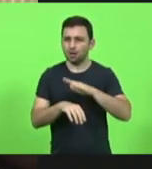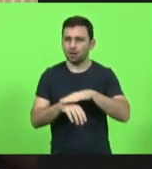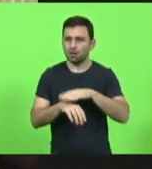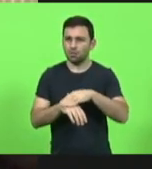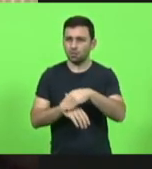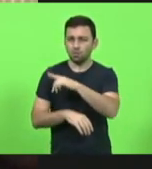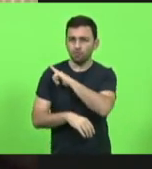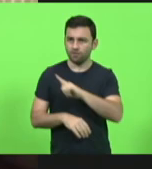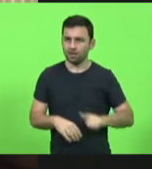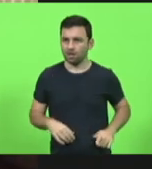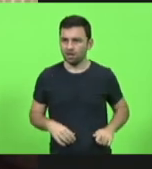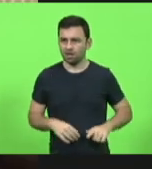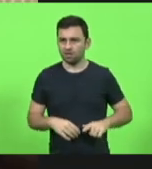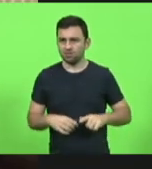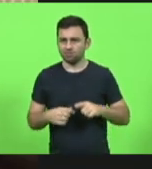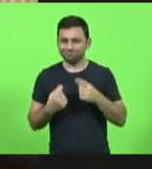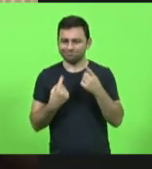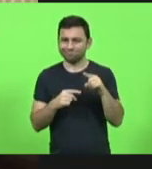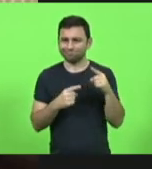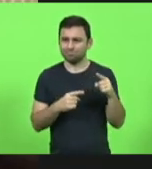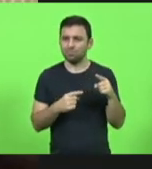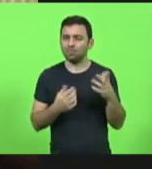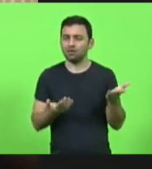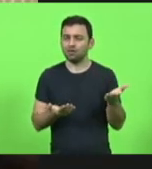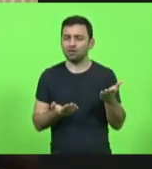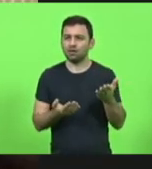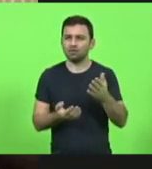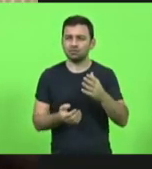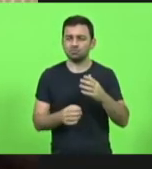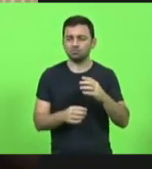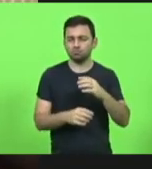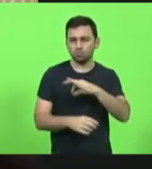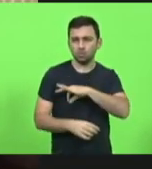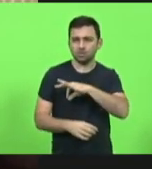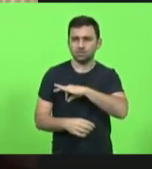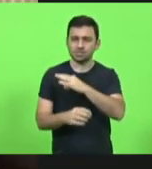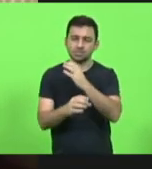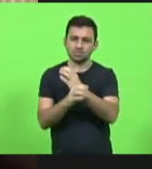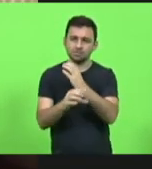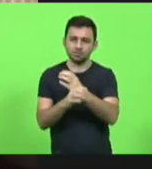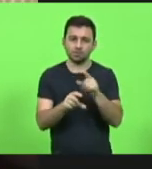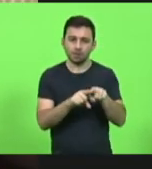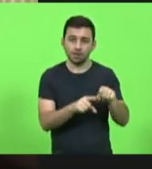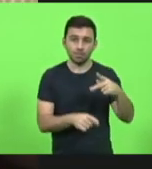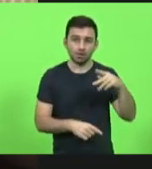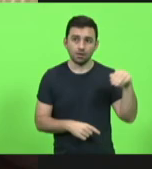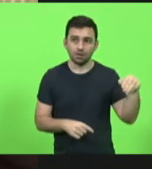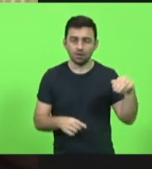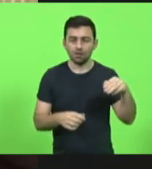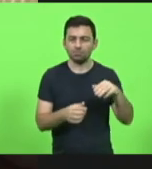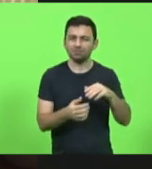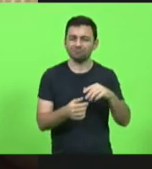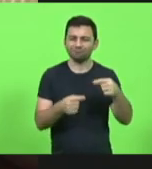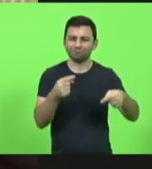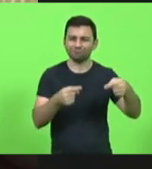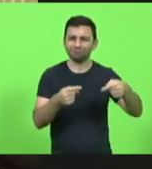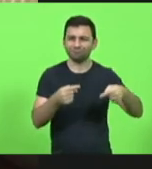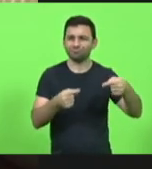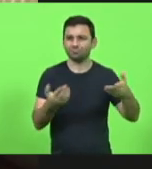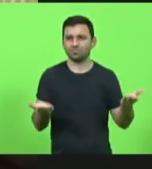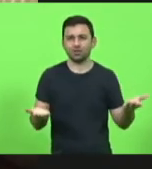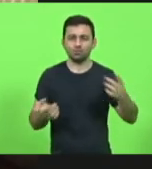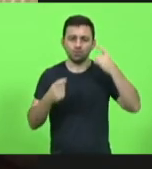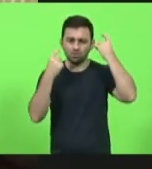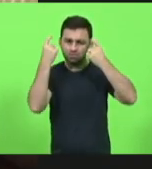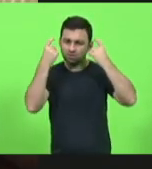governo entre a polícia civil e a militar é preocupante. Preocupante